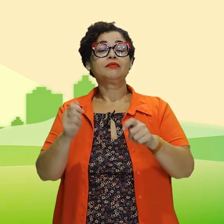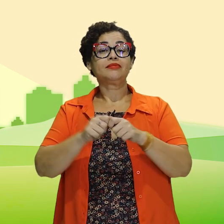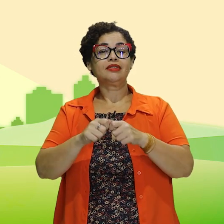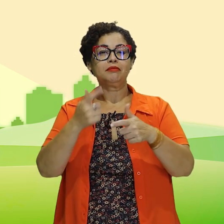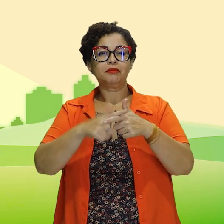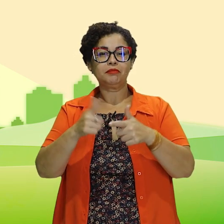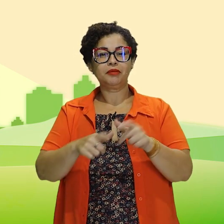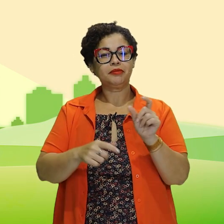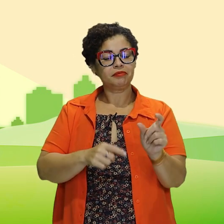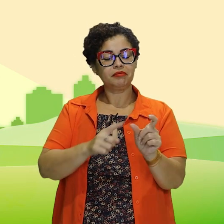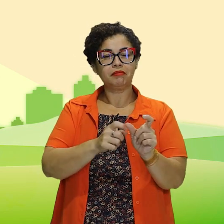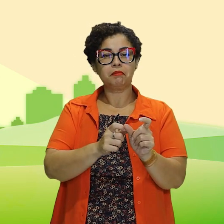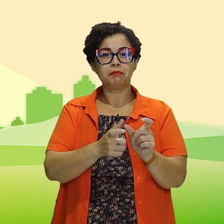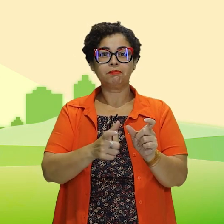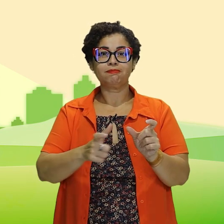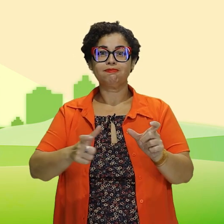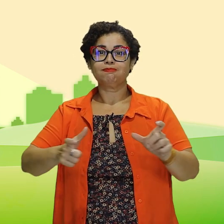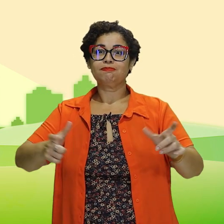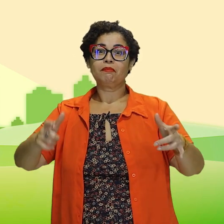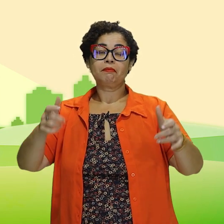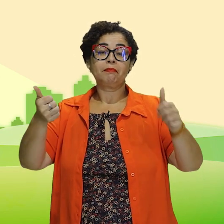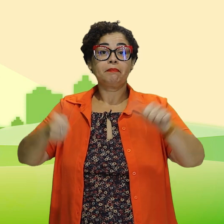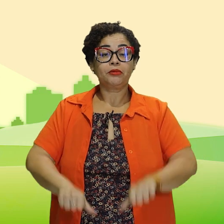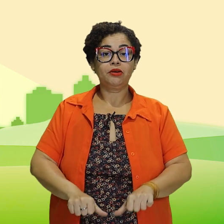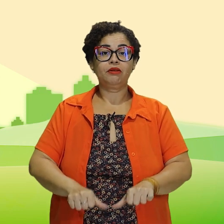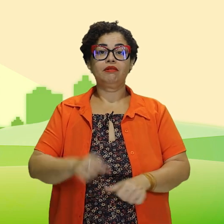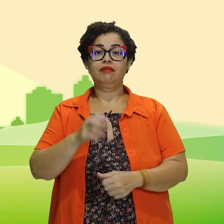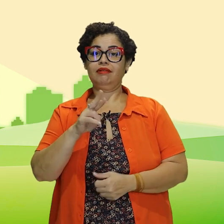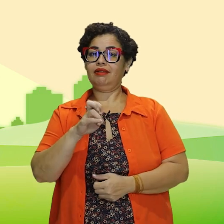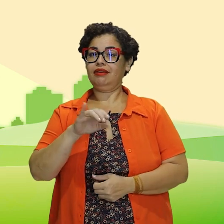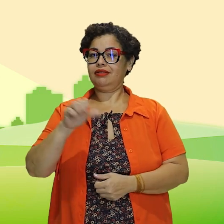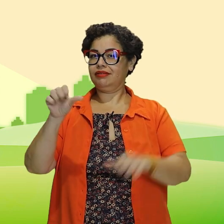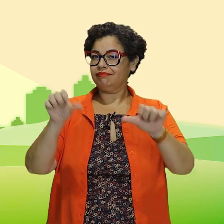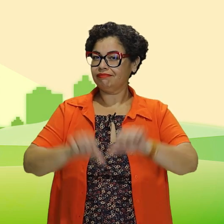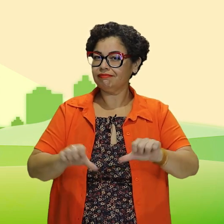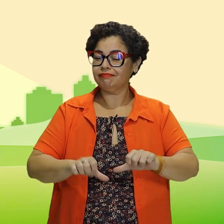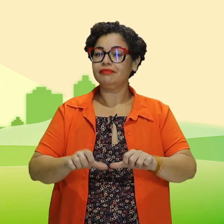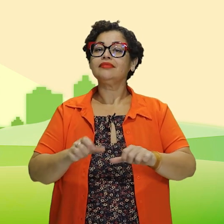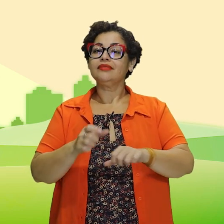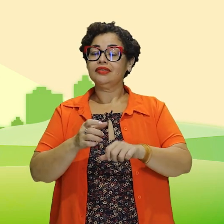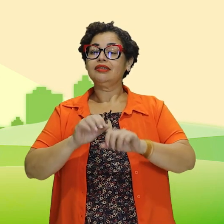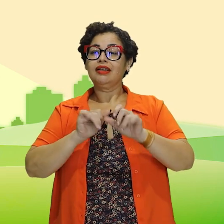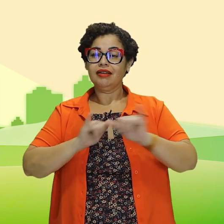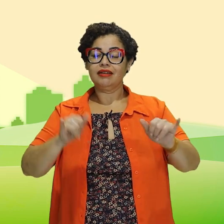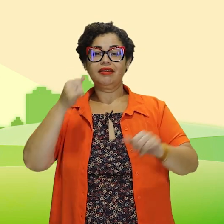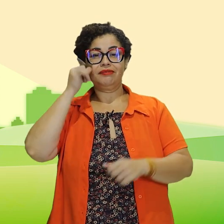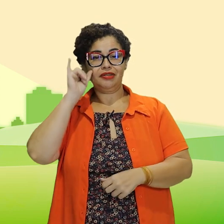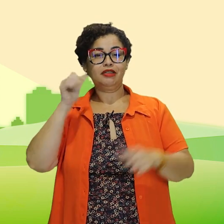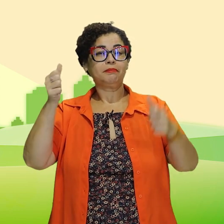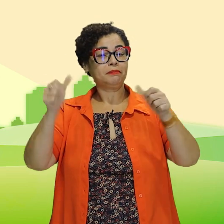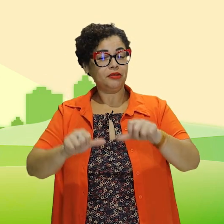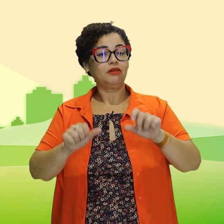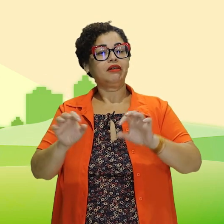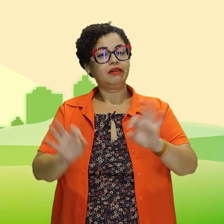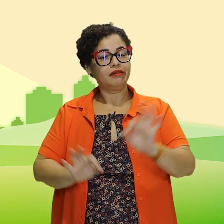impedir que pequenos problemas se transformem em grandes crises. Os sistemas de alerta precoce